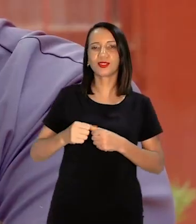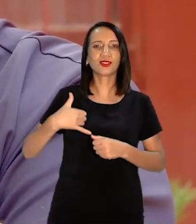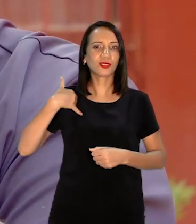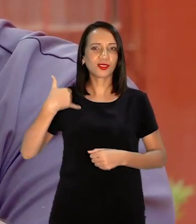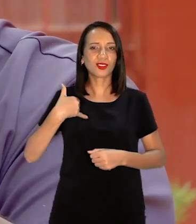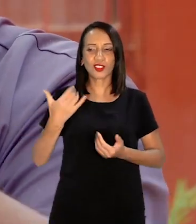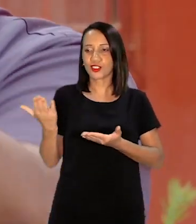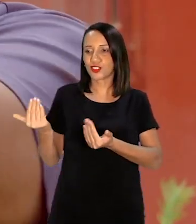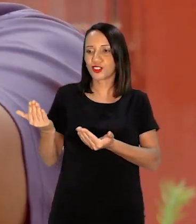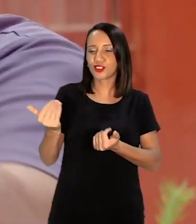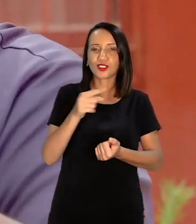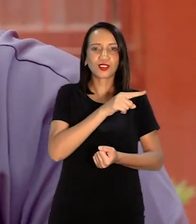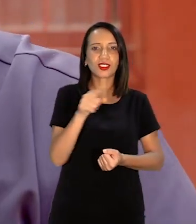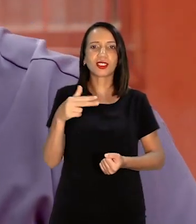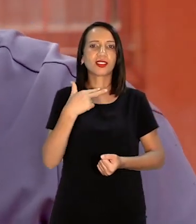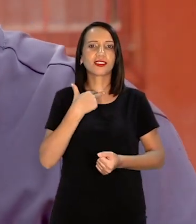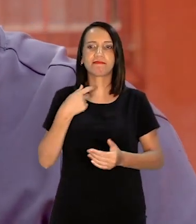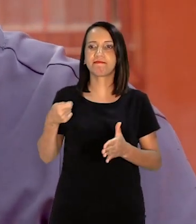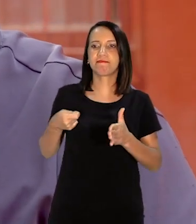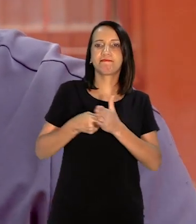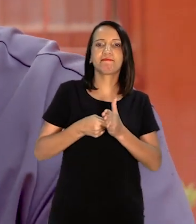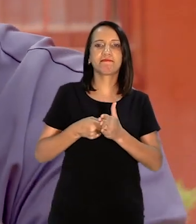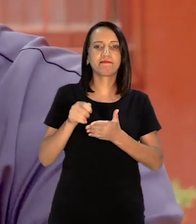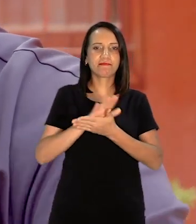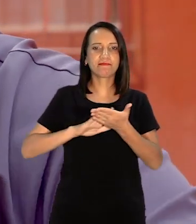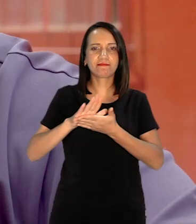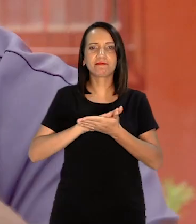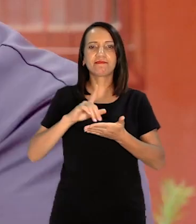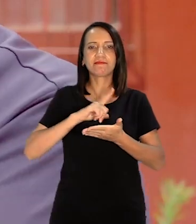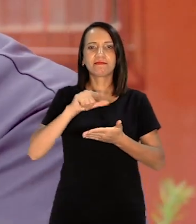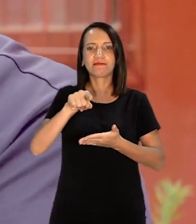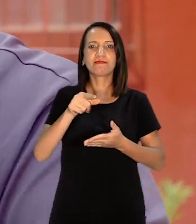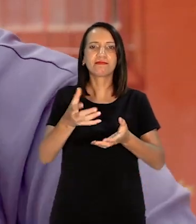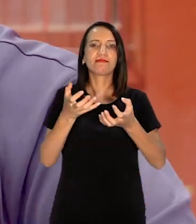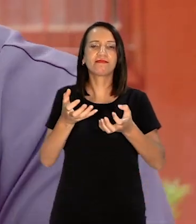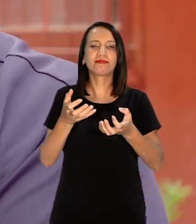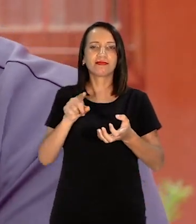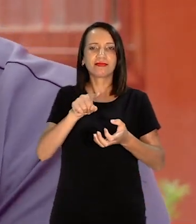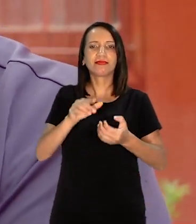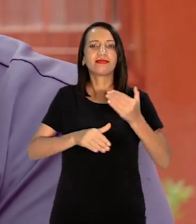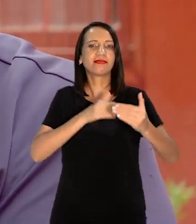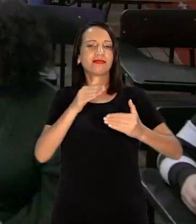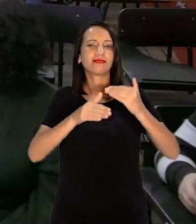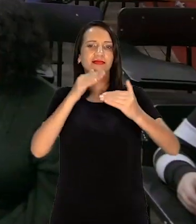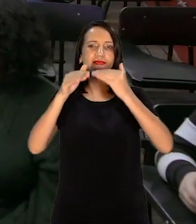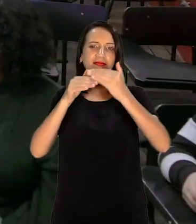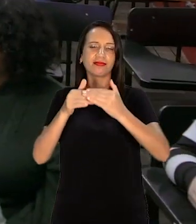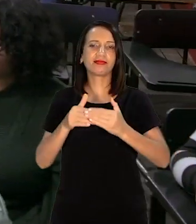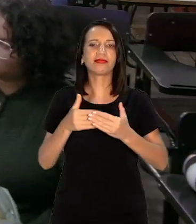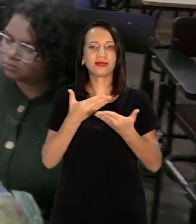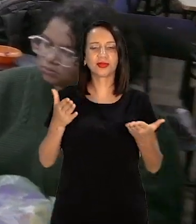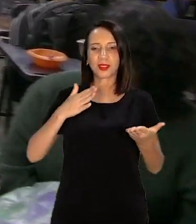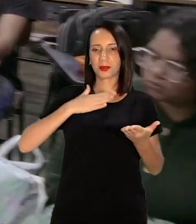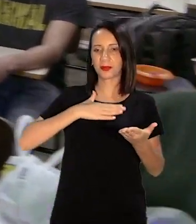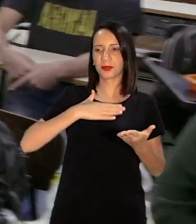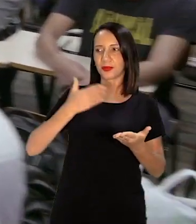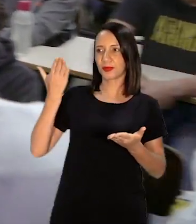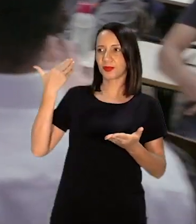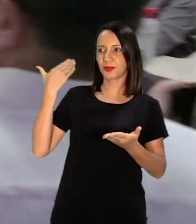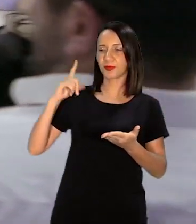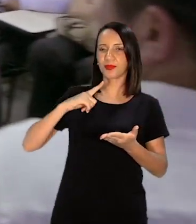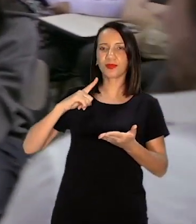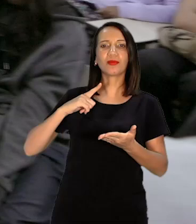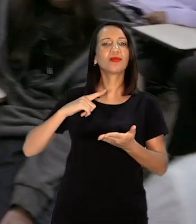você não pode impor nada neles Você tem que fazer ele criar, ele desenvolver Pelo menos para mim que citei, eu